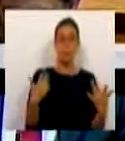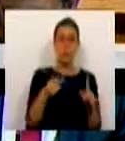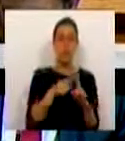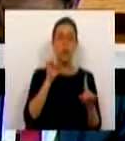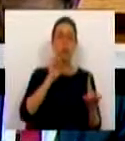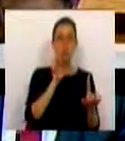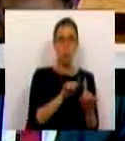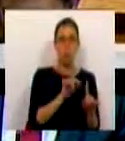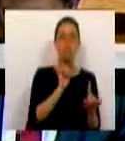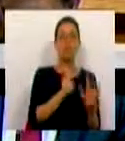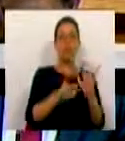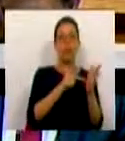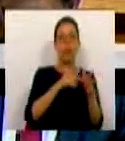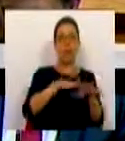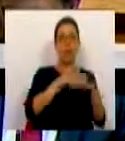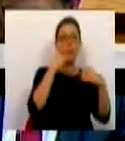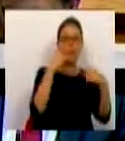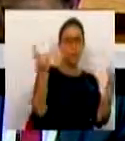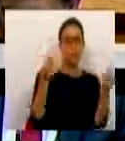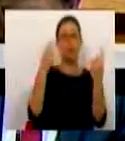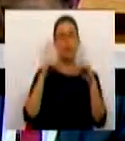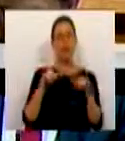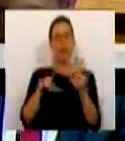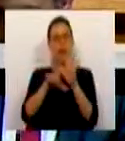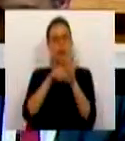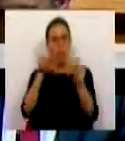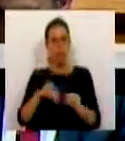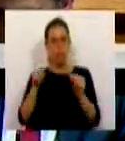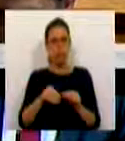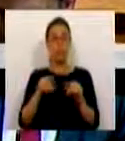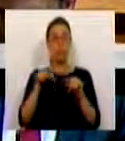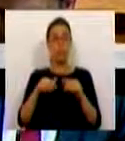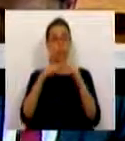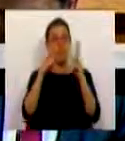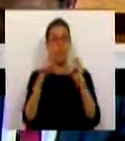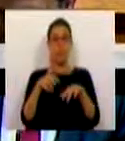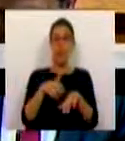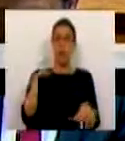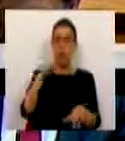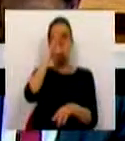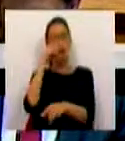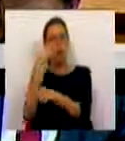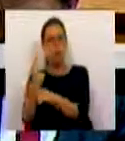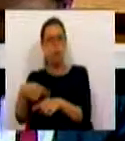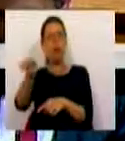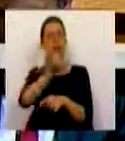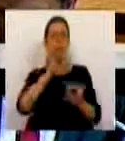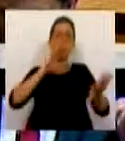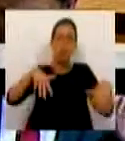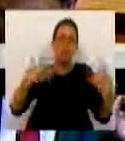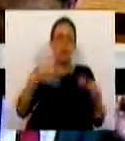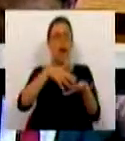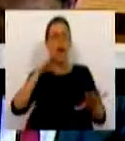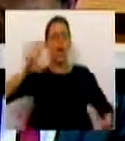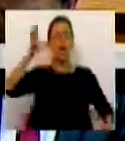ferramenta útil para que os técnicos da administração pública, para que os legisladores, não só nesta Câmara, mas também no Governo, também eventualmente